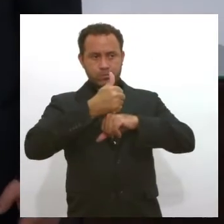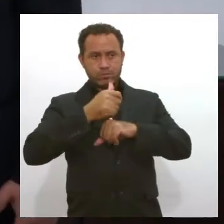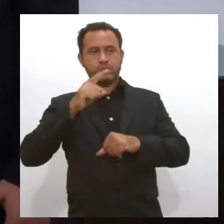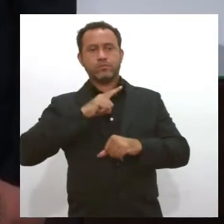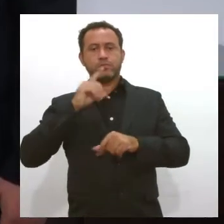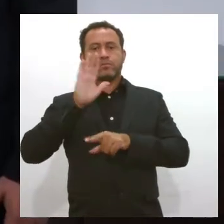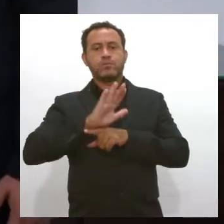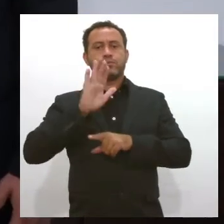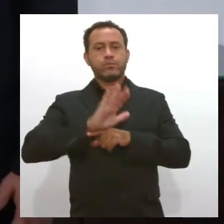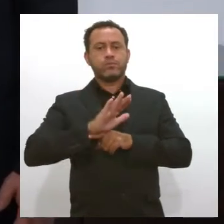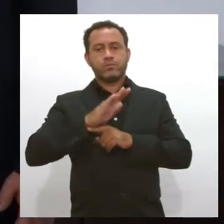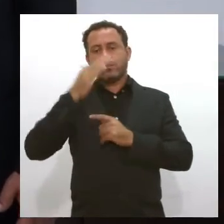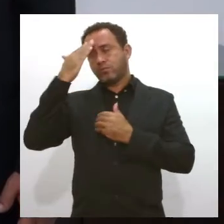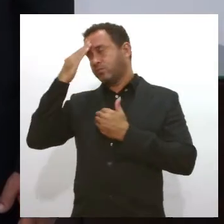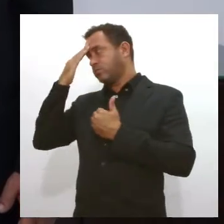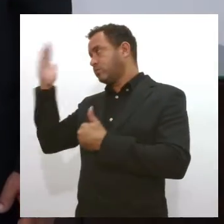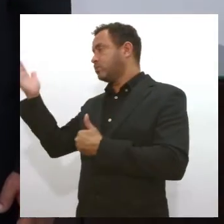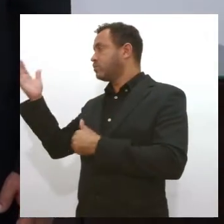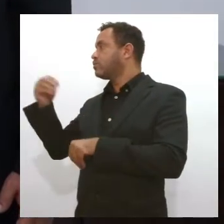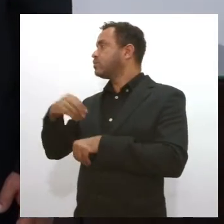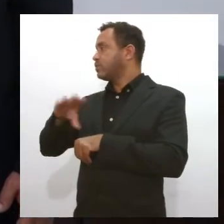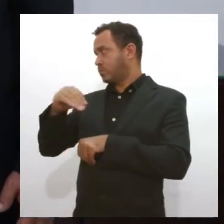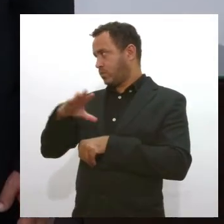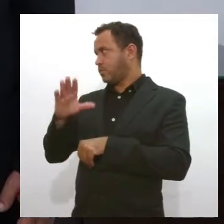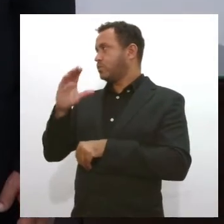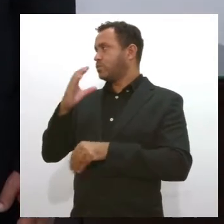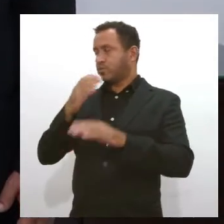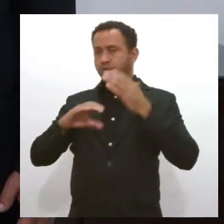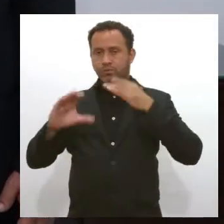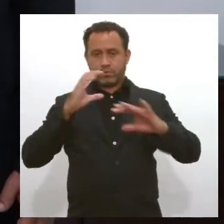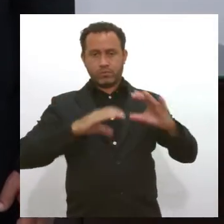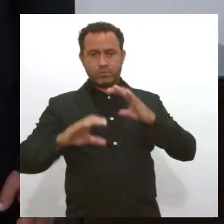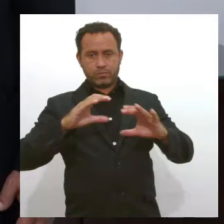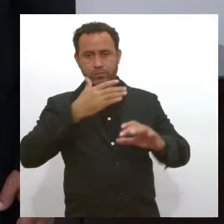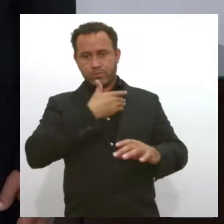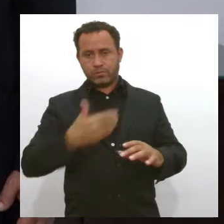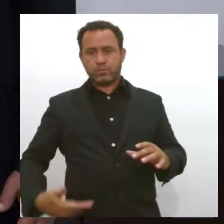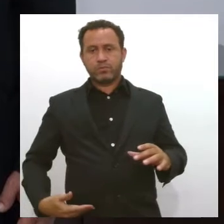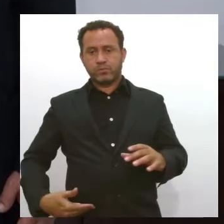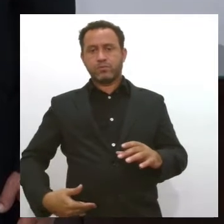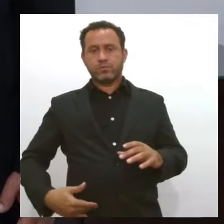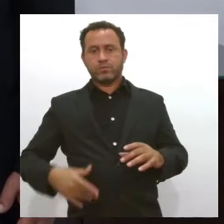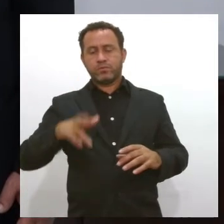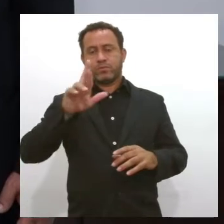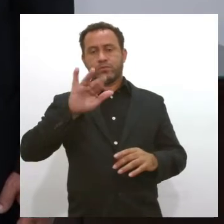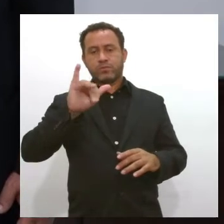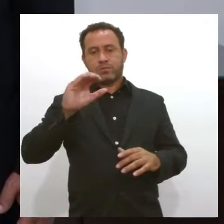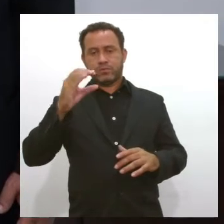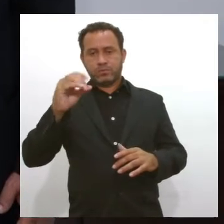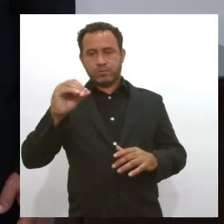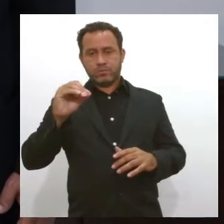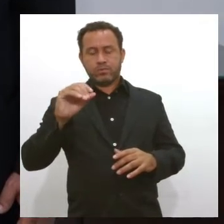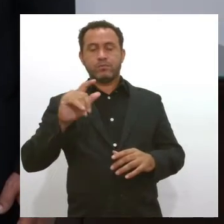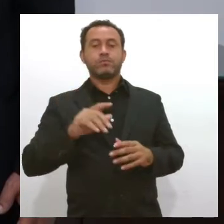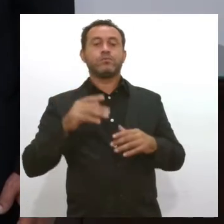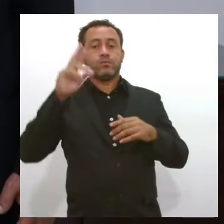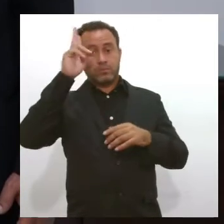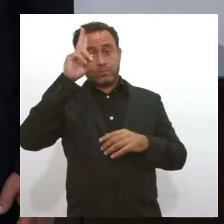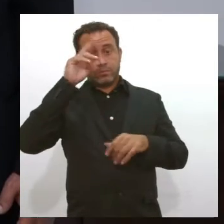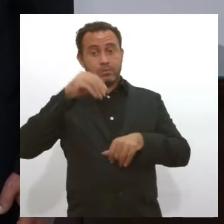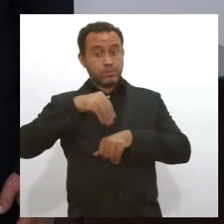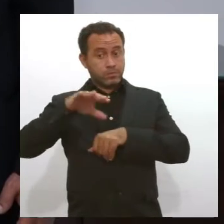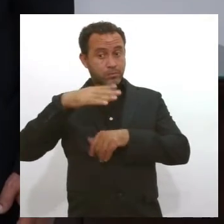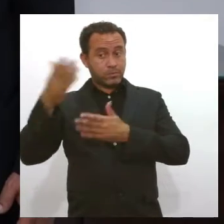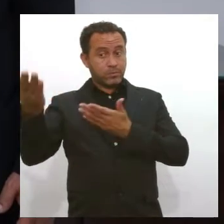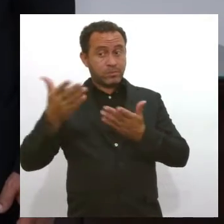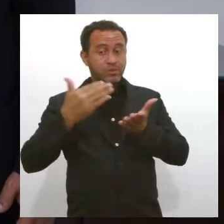contribuir. Muito obrigado ao Superintendente de Comunicação do Governo do Estado, Divaldo Ricardo. Lembrando que essa convocação